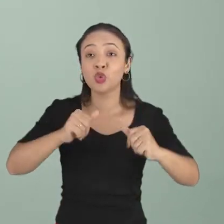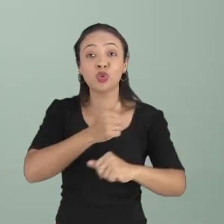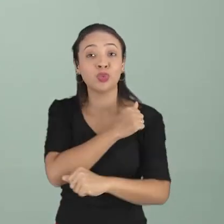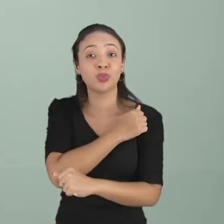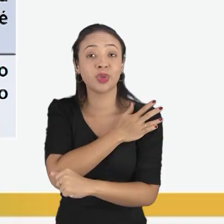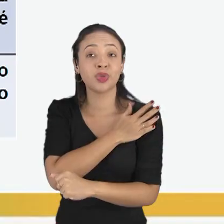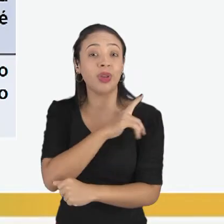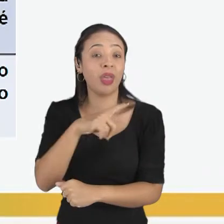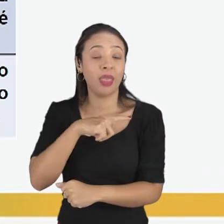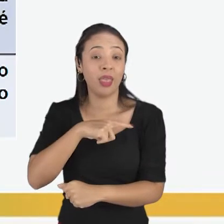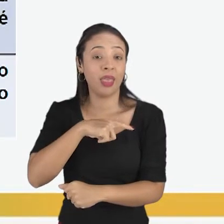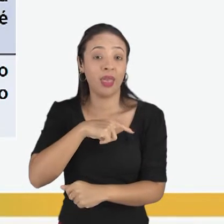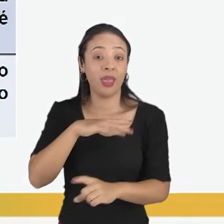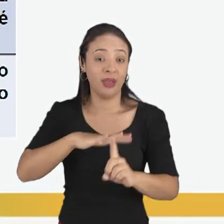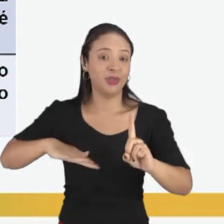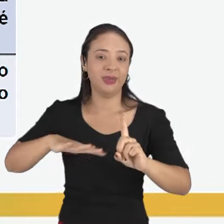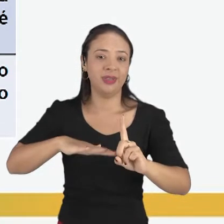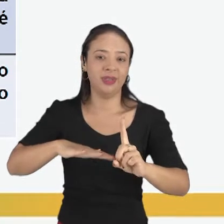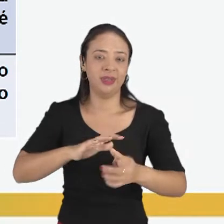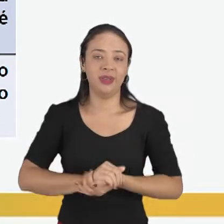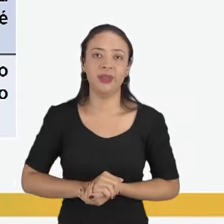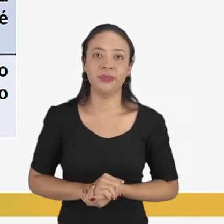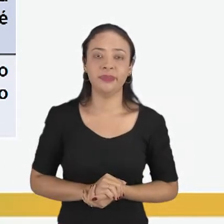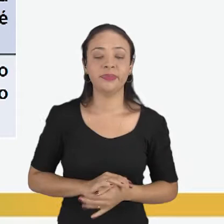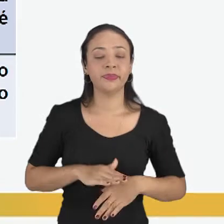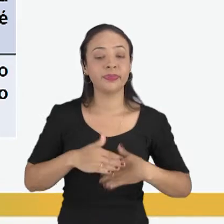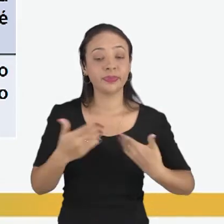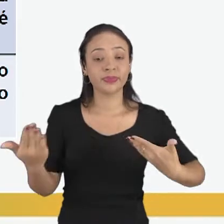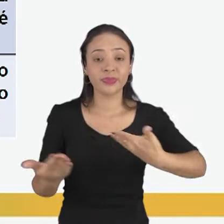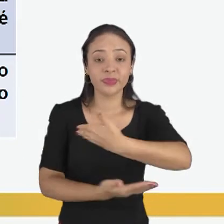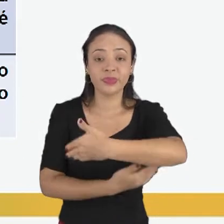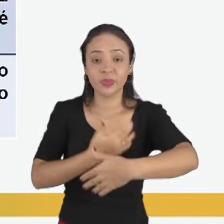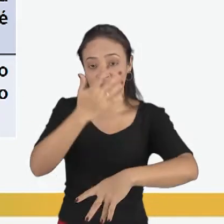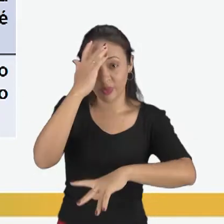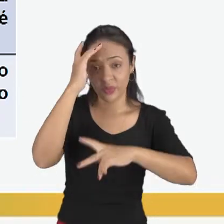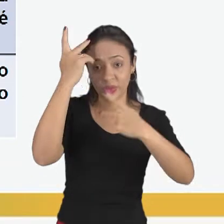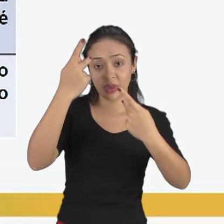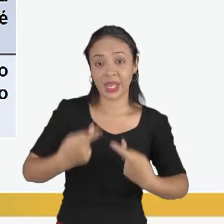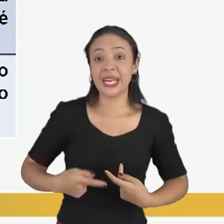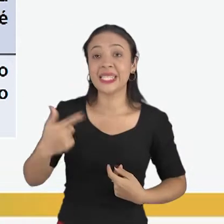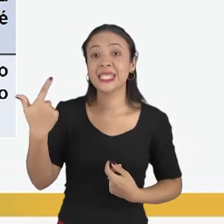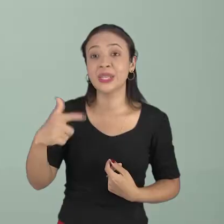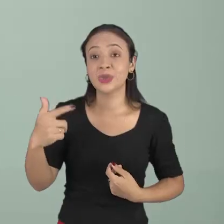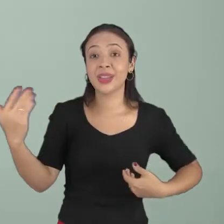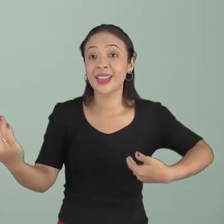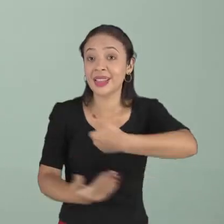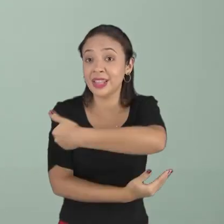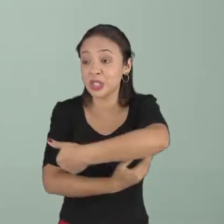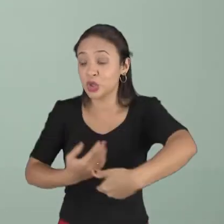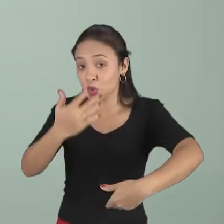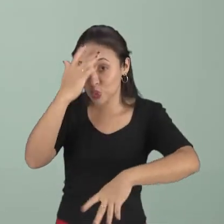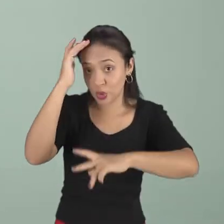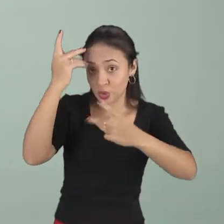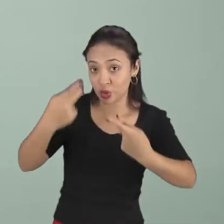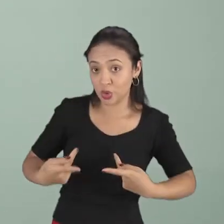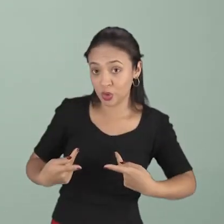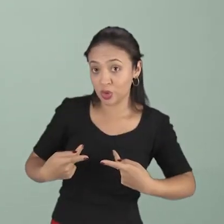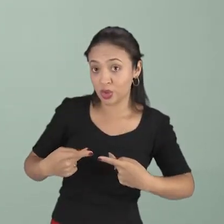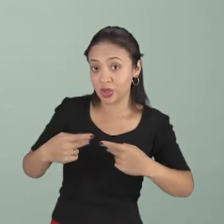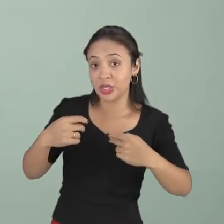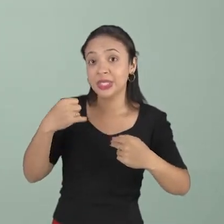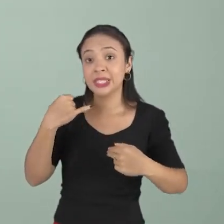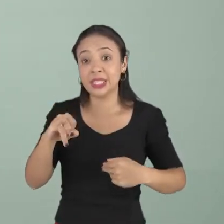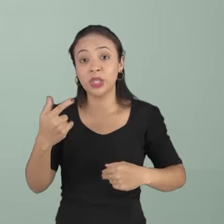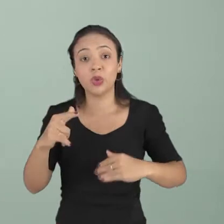Não é só o religioso, não. As relações humanas, não há relação com o transcendente sem respeito ao outro. Se há uma religião que não